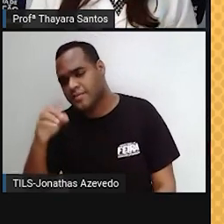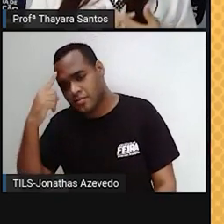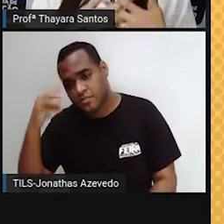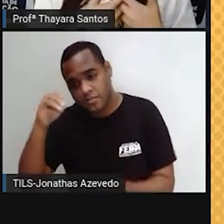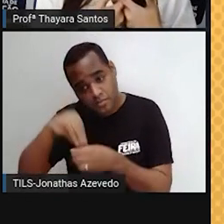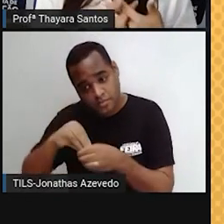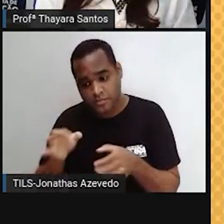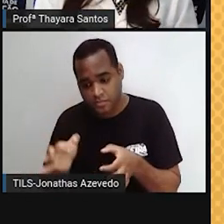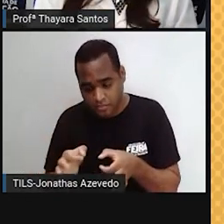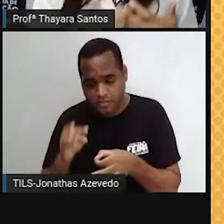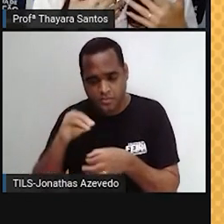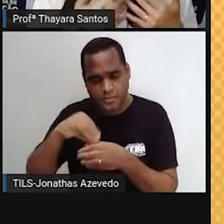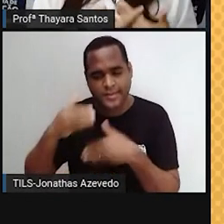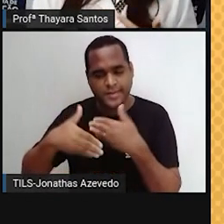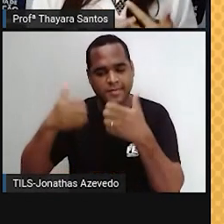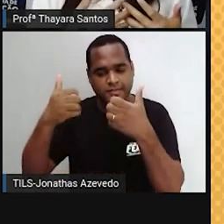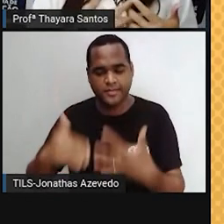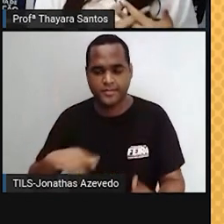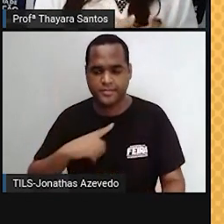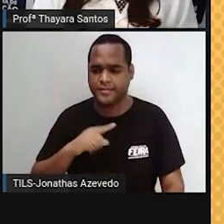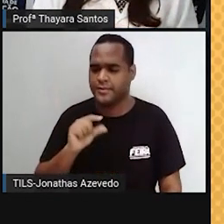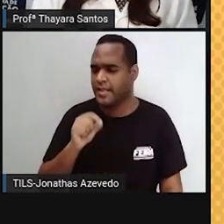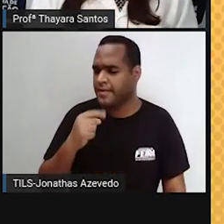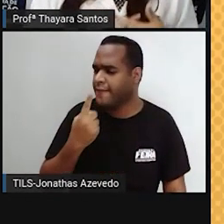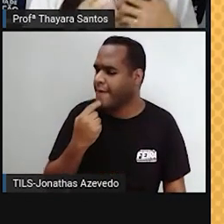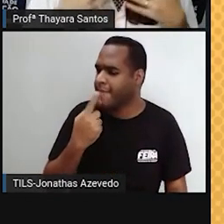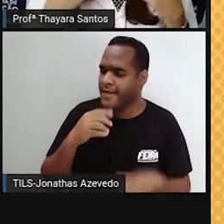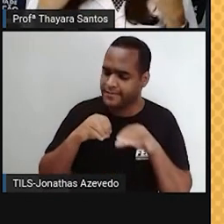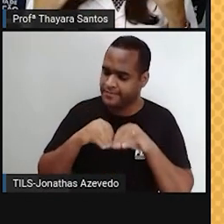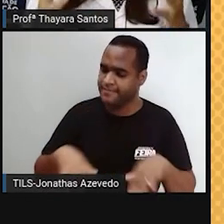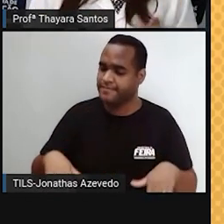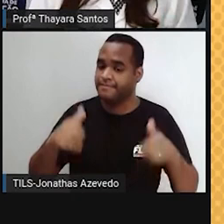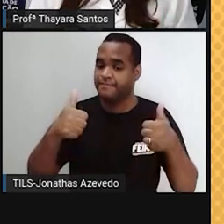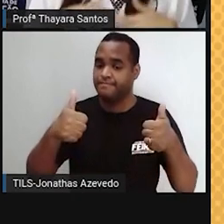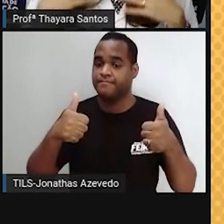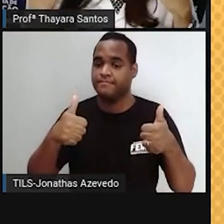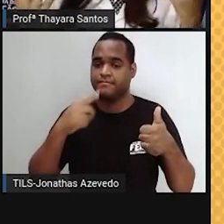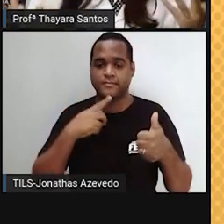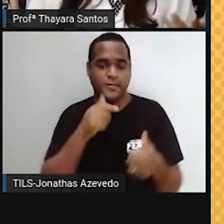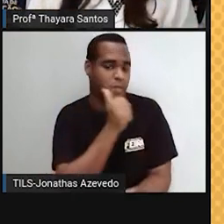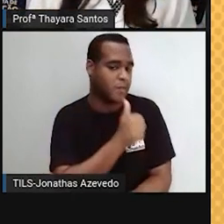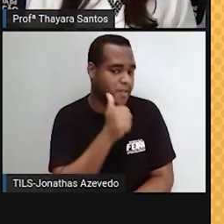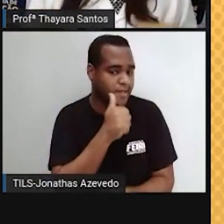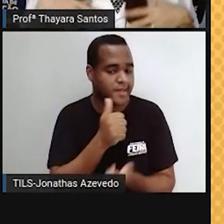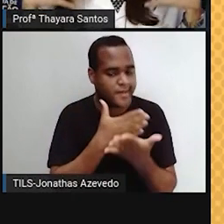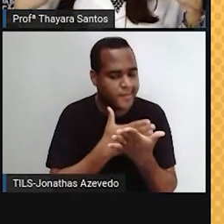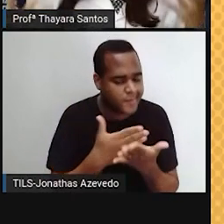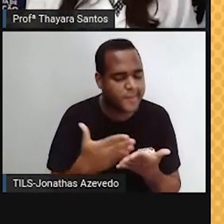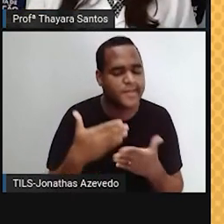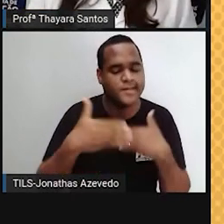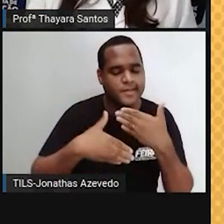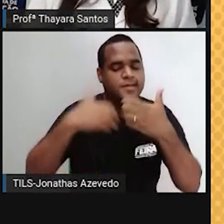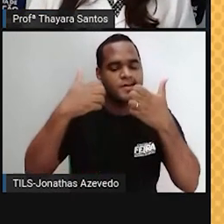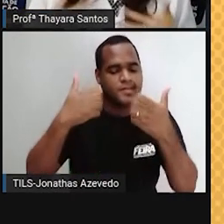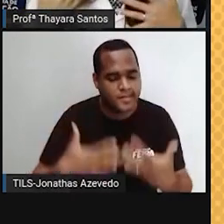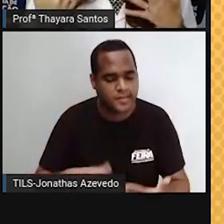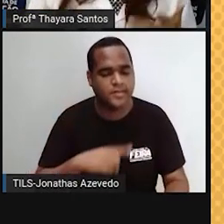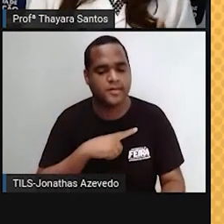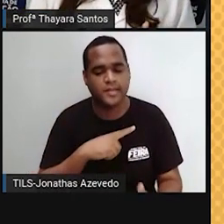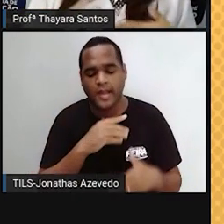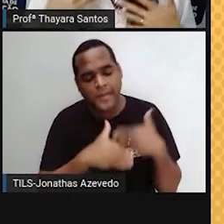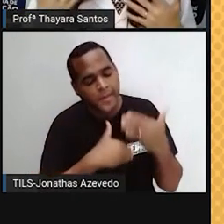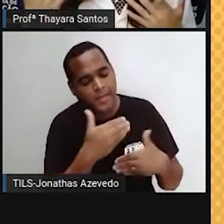fecundados depois da primeira menstruação, né? Depois que a menina entrou na puberdade, passou por todo aquele processo,